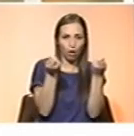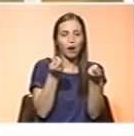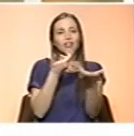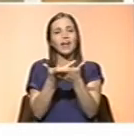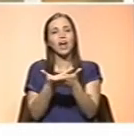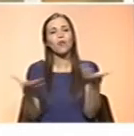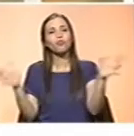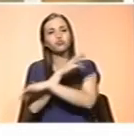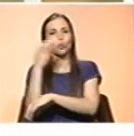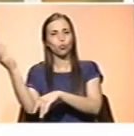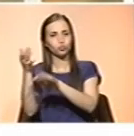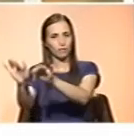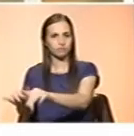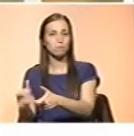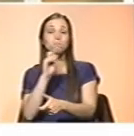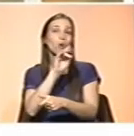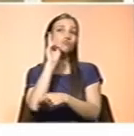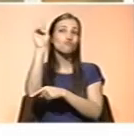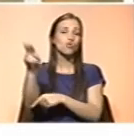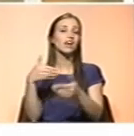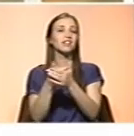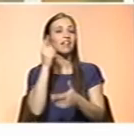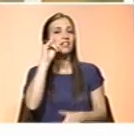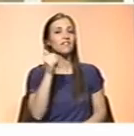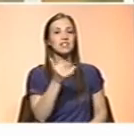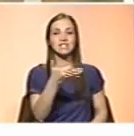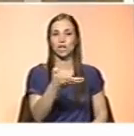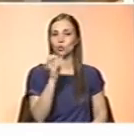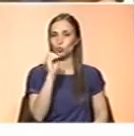Revolução Cultural. Pode visitá-la até 27 de outubro.